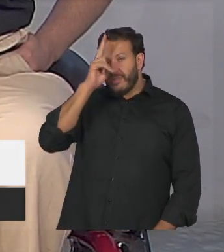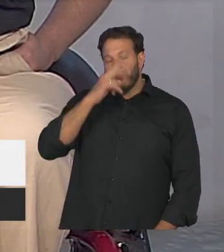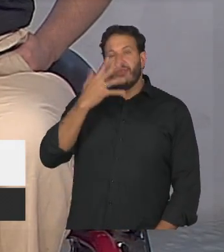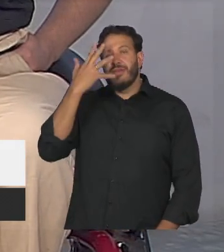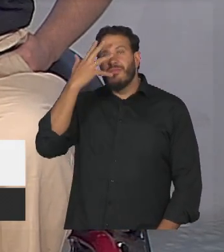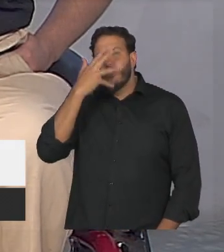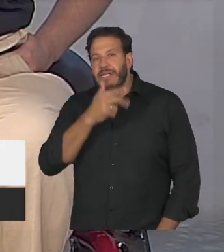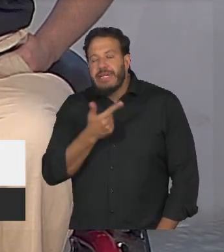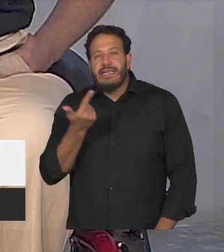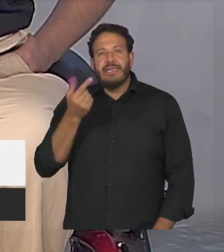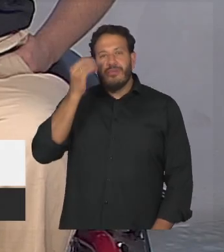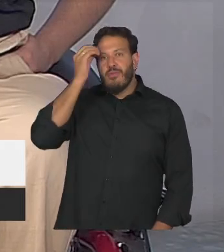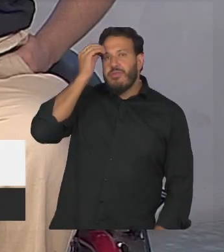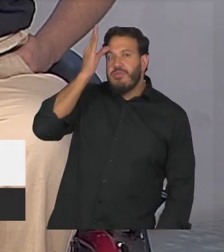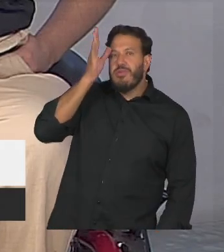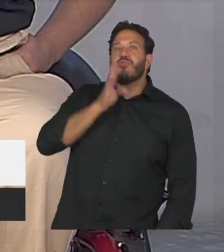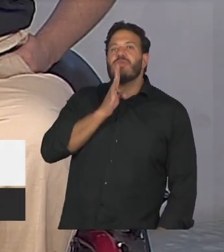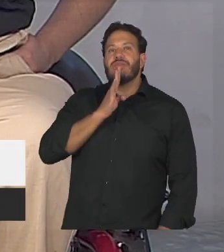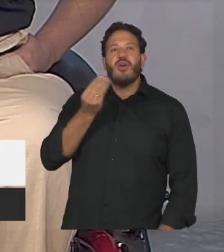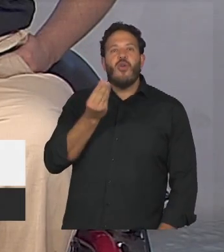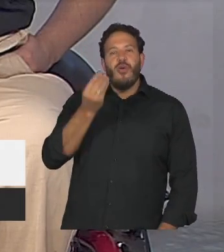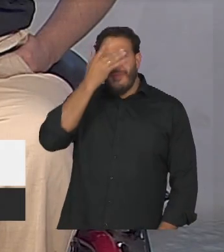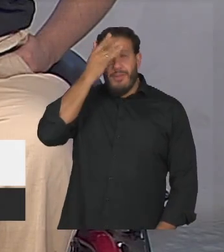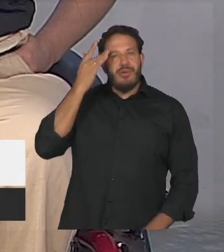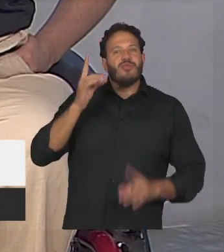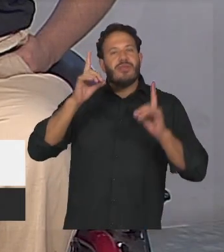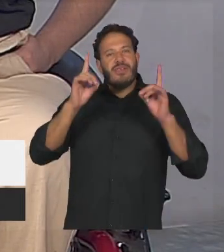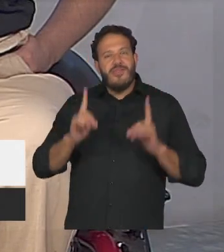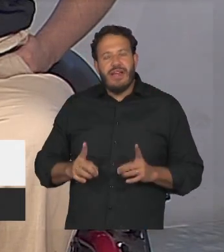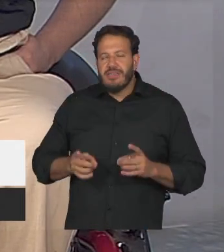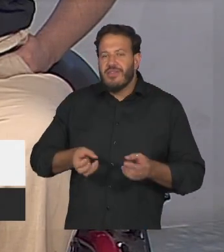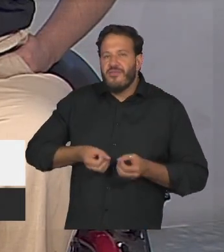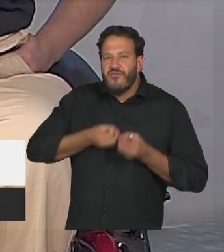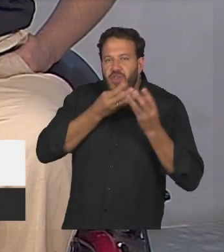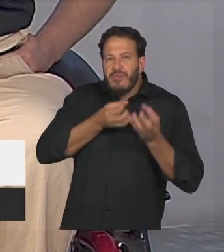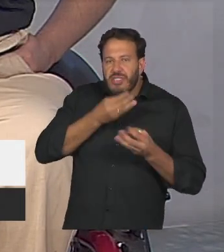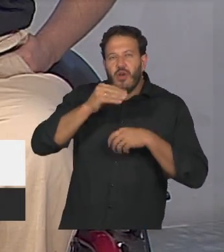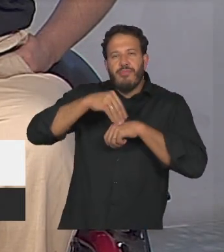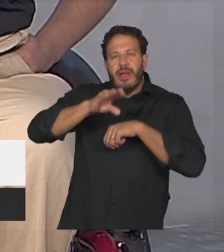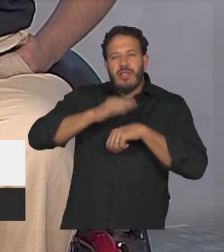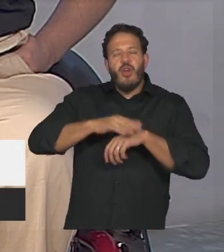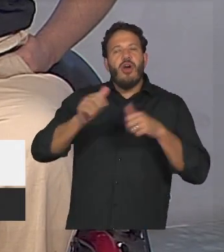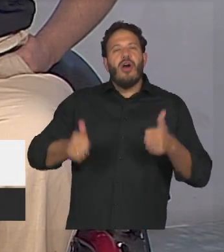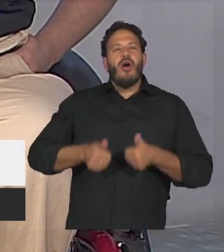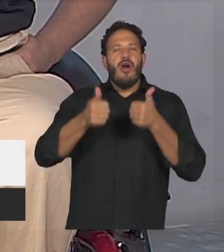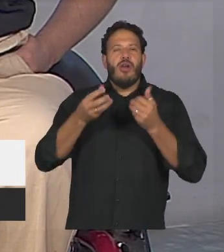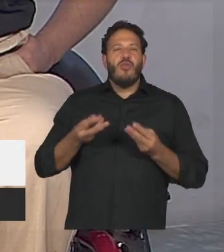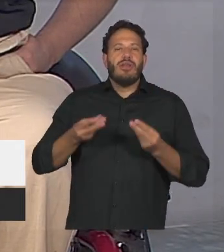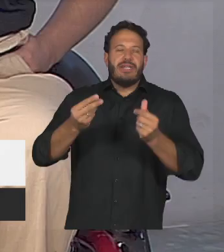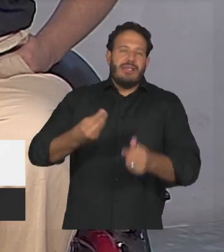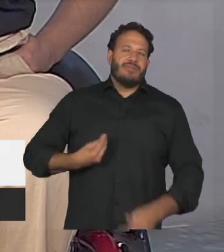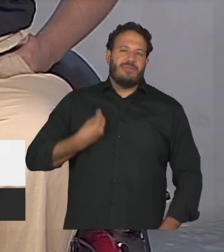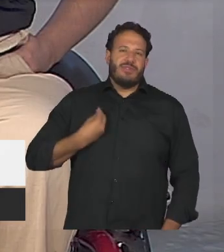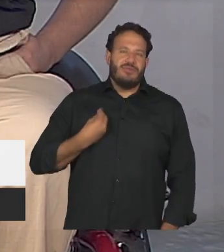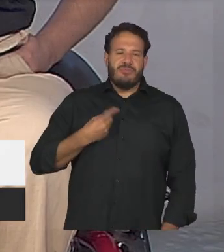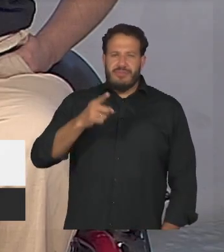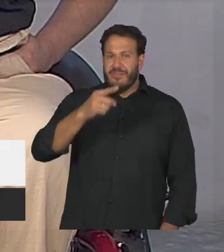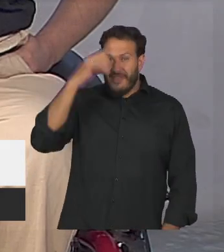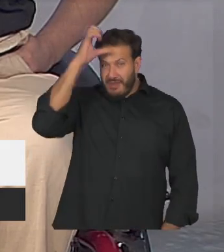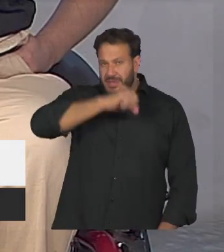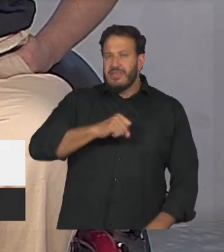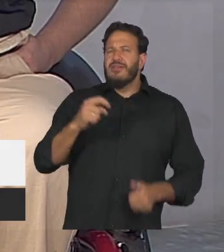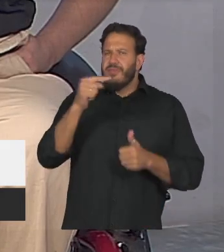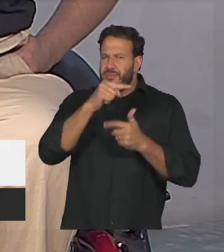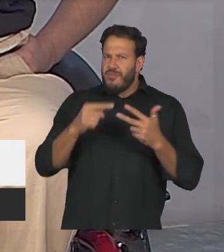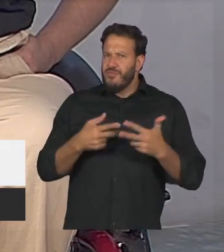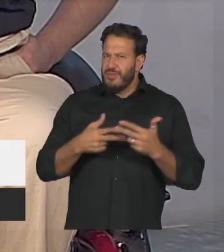conhecimento sobre a pessoa com deficiência informações sobre a melhor qualidade de vida da pessoa com deficiência você vai aprender bastante com